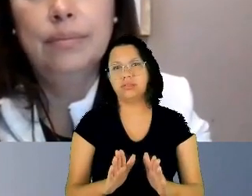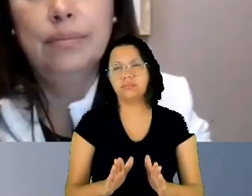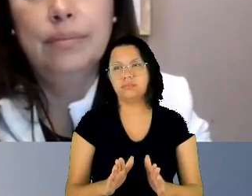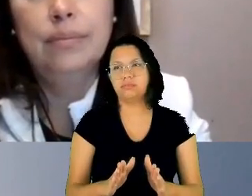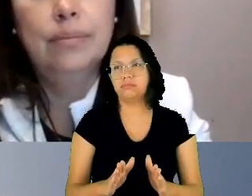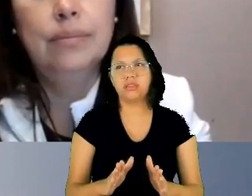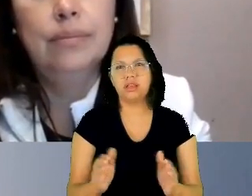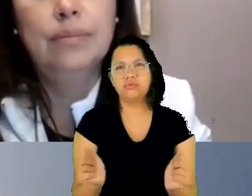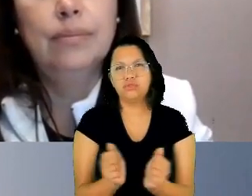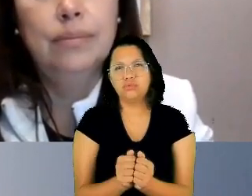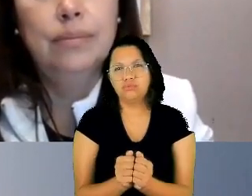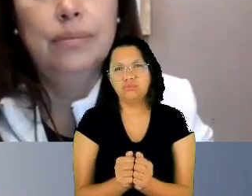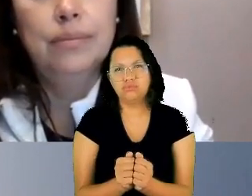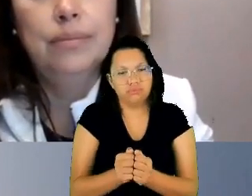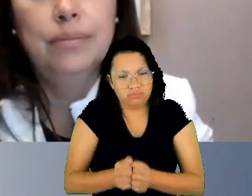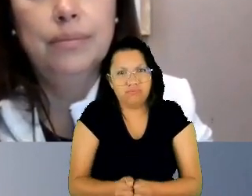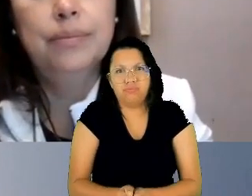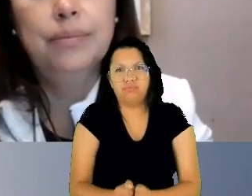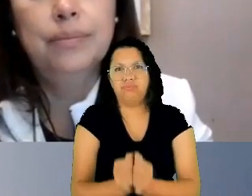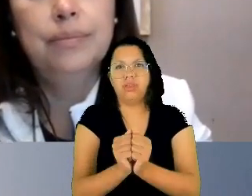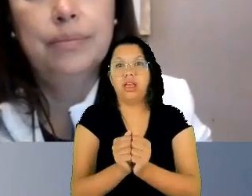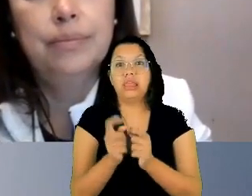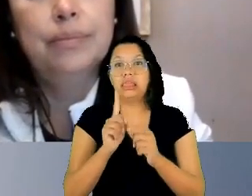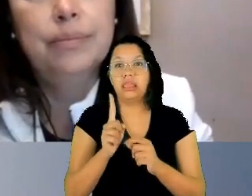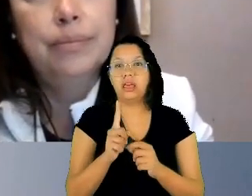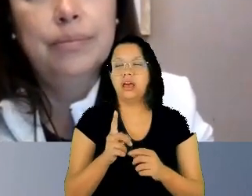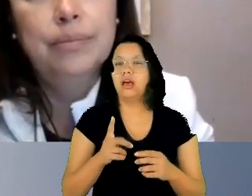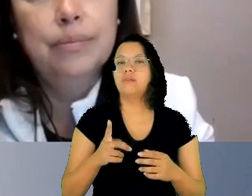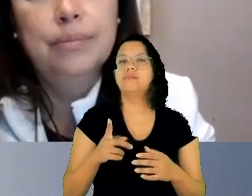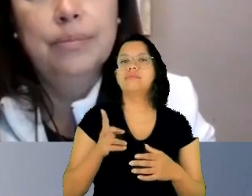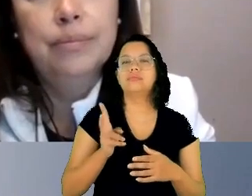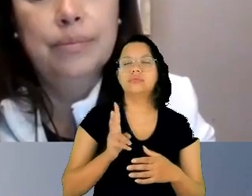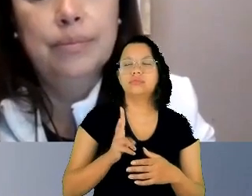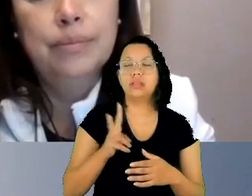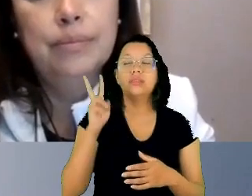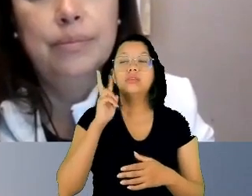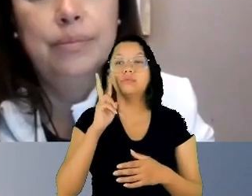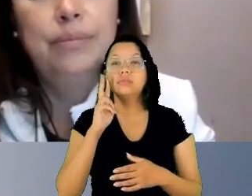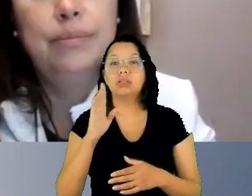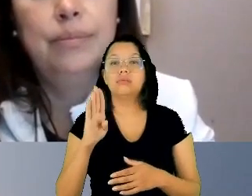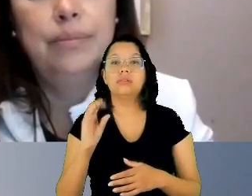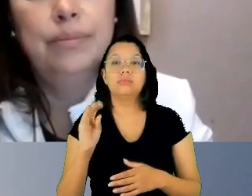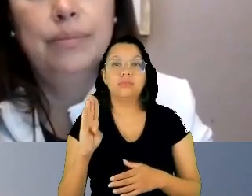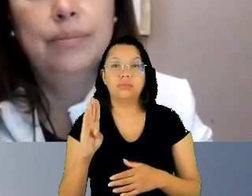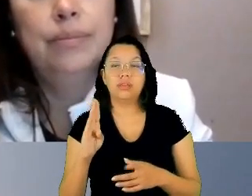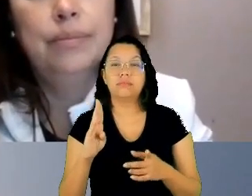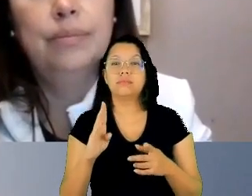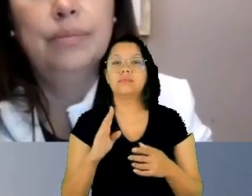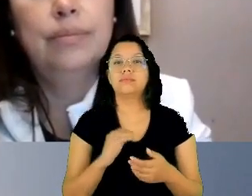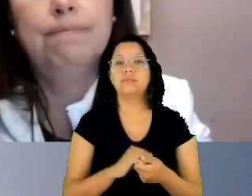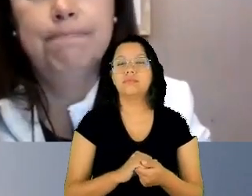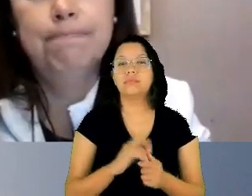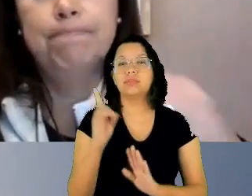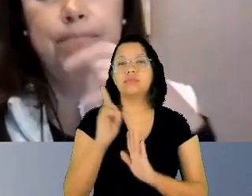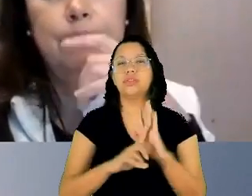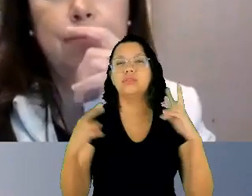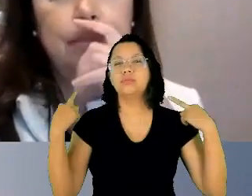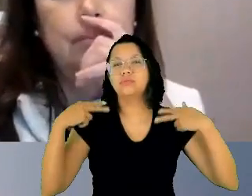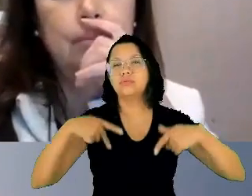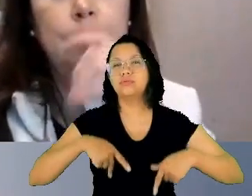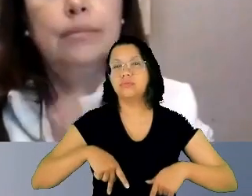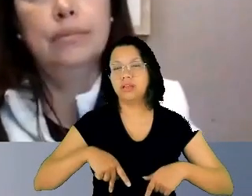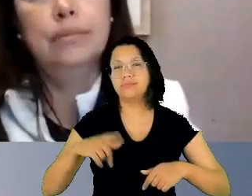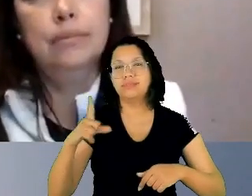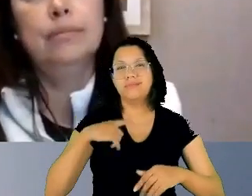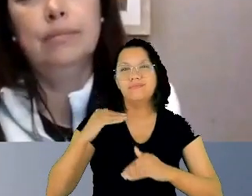por todas, nos lembra Bob. Mas os direitos humanos demandam processos processos políticos, sociais,